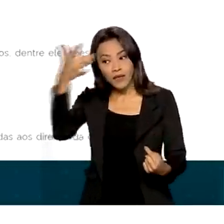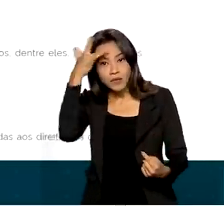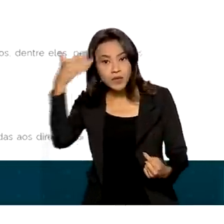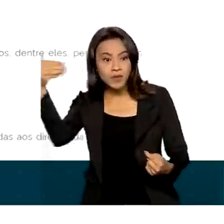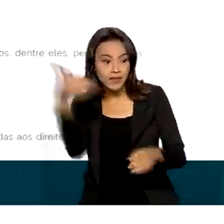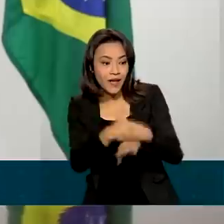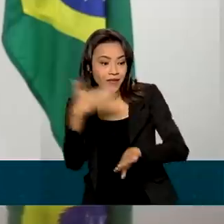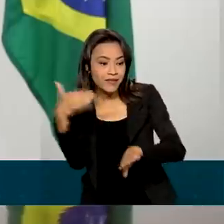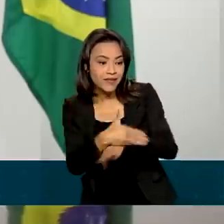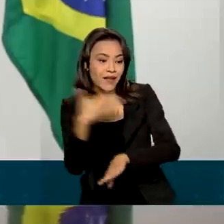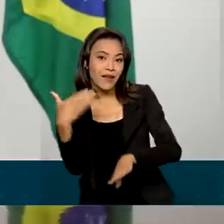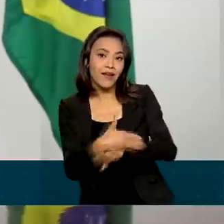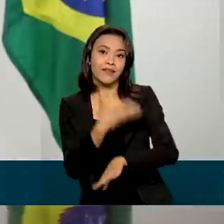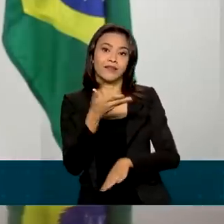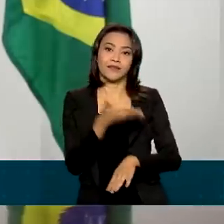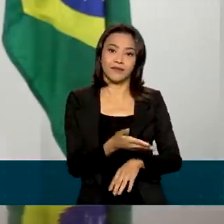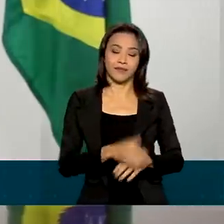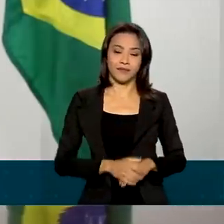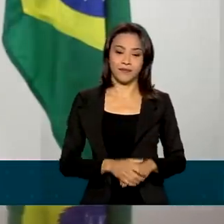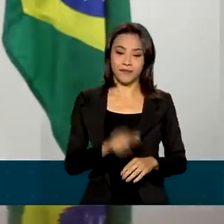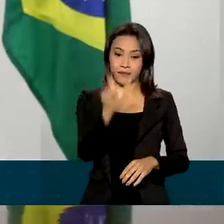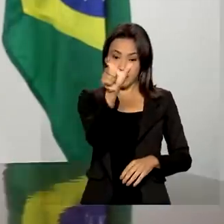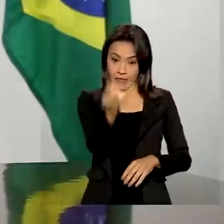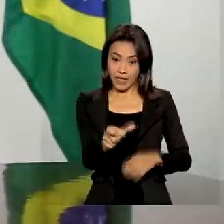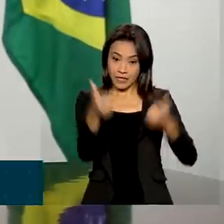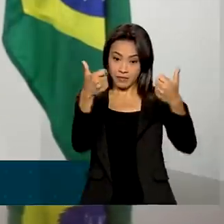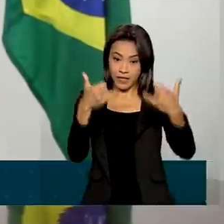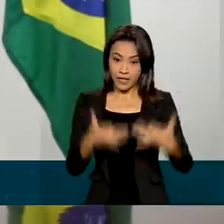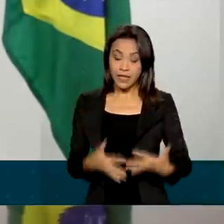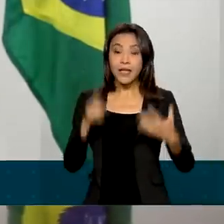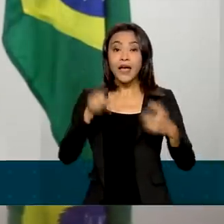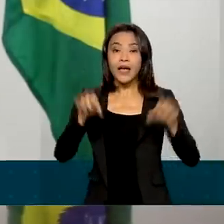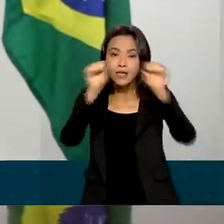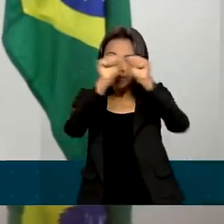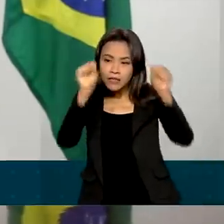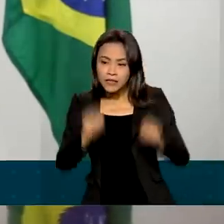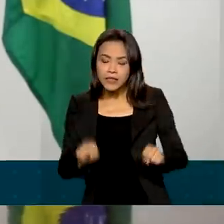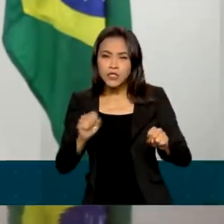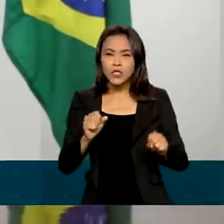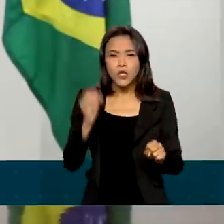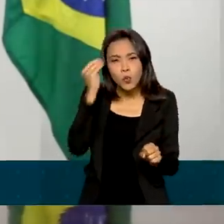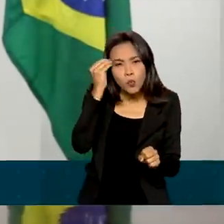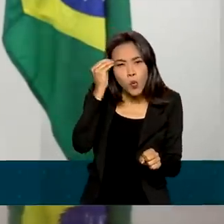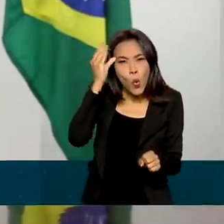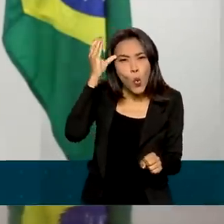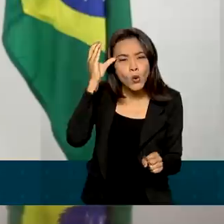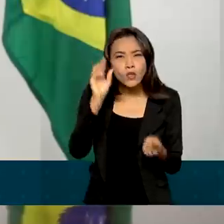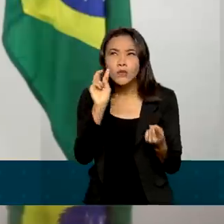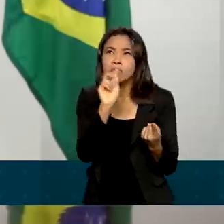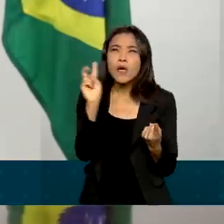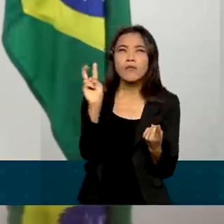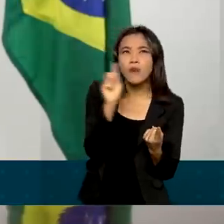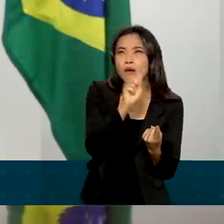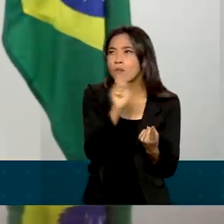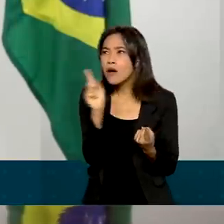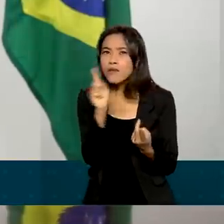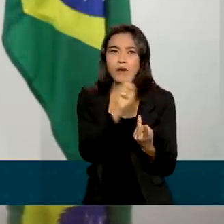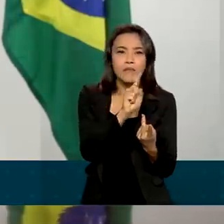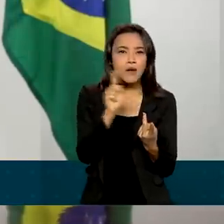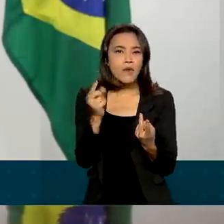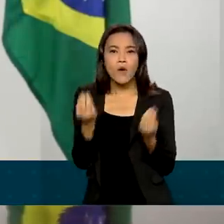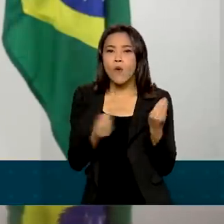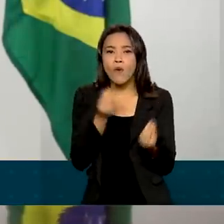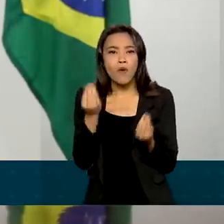que mais necessitam. Ele é uma estrutura de gestão de informação e de conhecimento e de operacionalização das